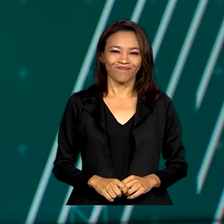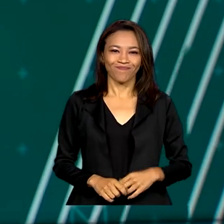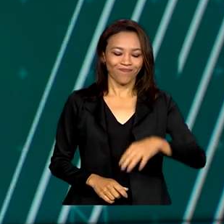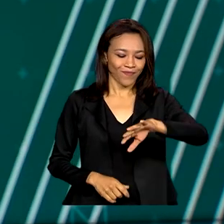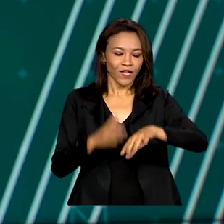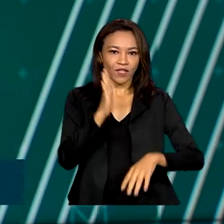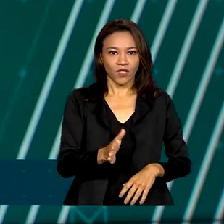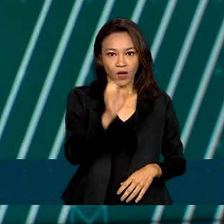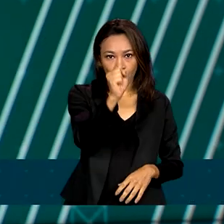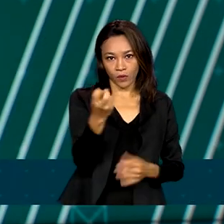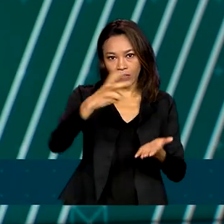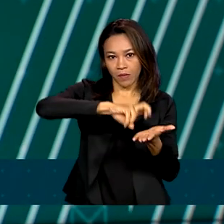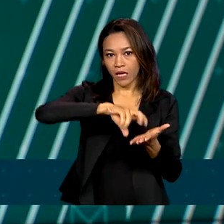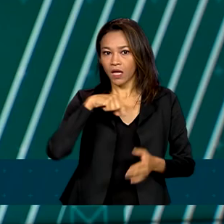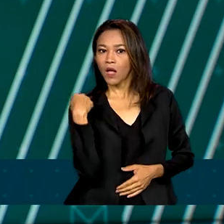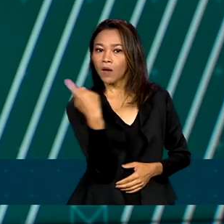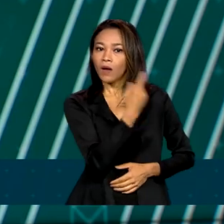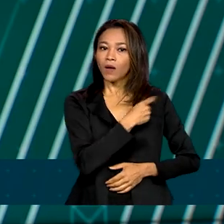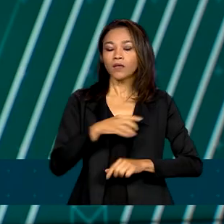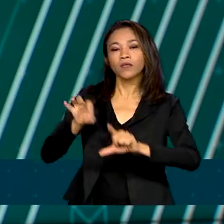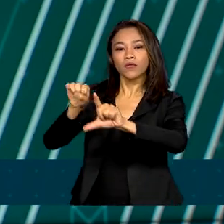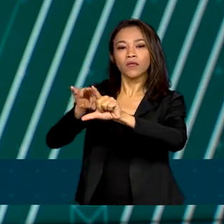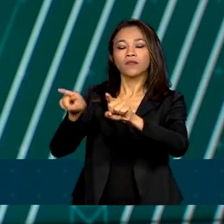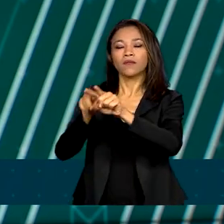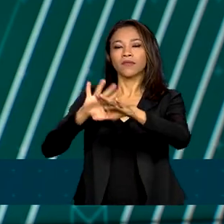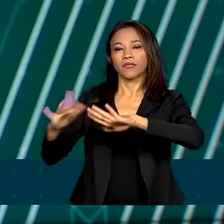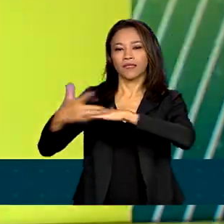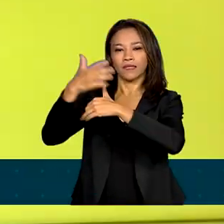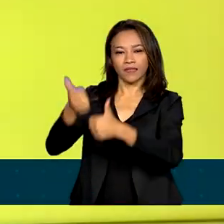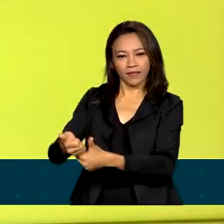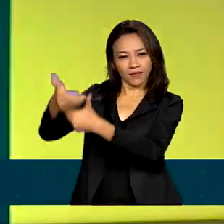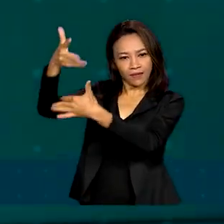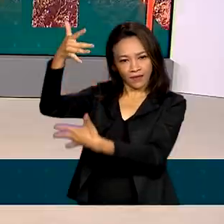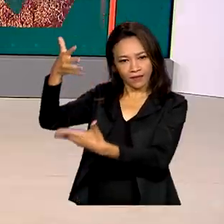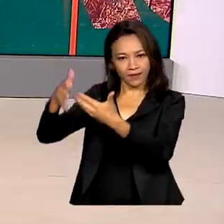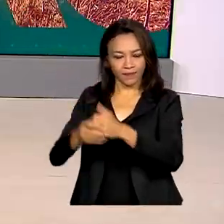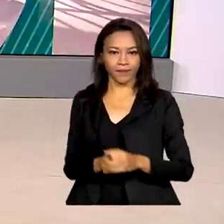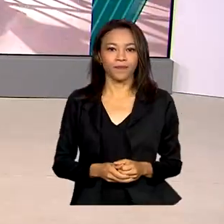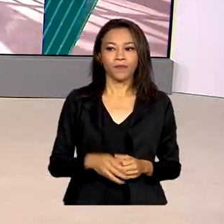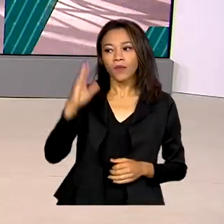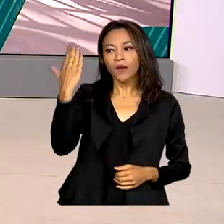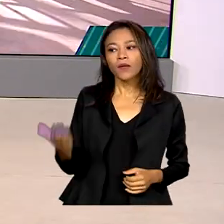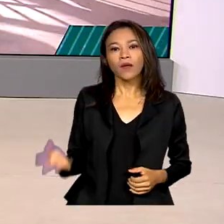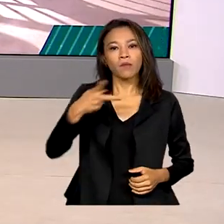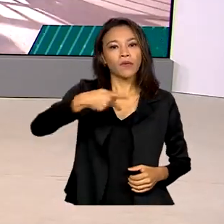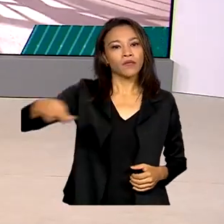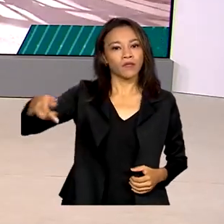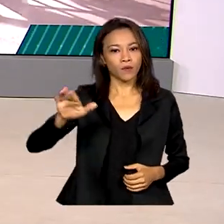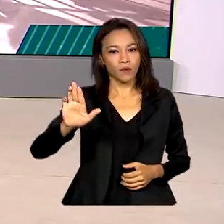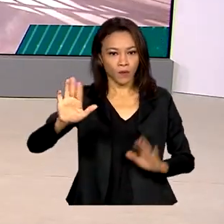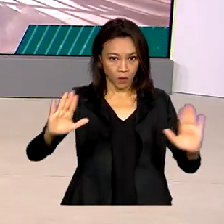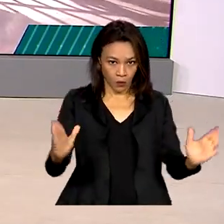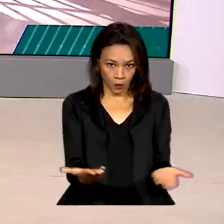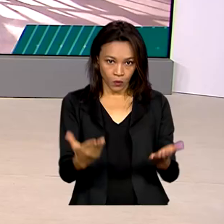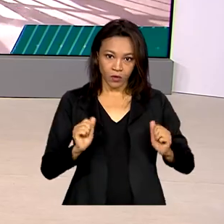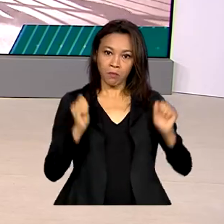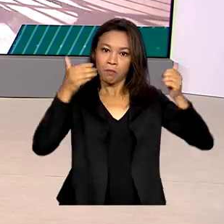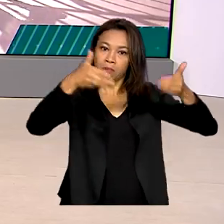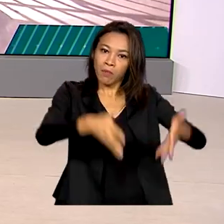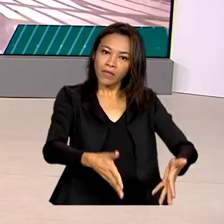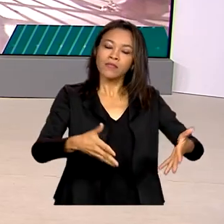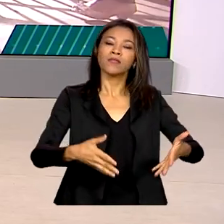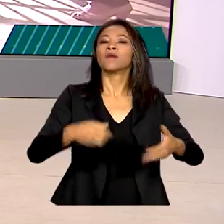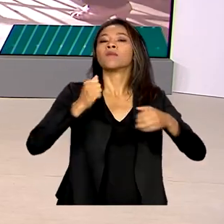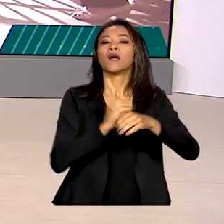Oito horas da manhã, estamos ao vivo também pelas redes sociais. O presidente Lula participa hoje, em Foz do Iguaçu, no